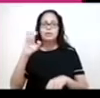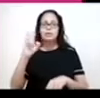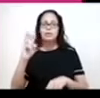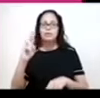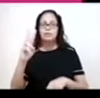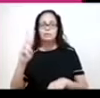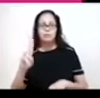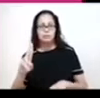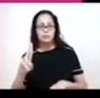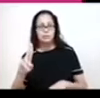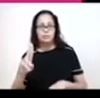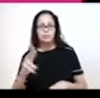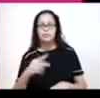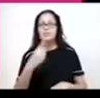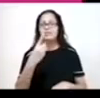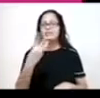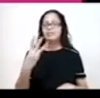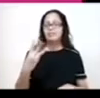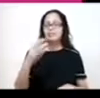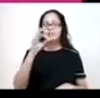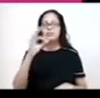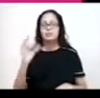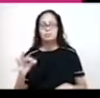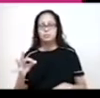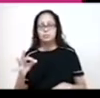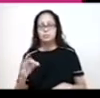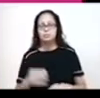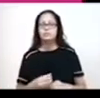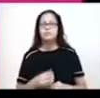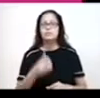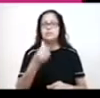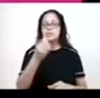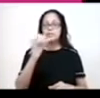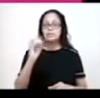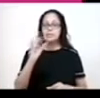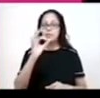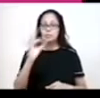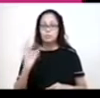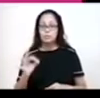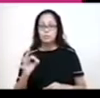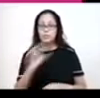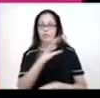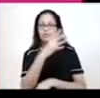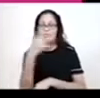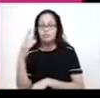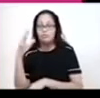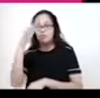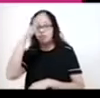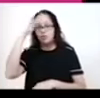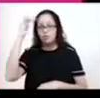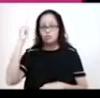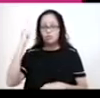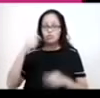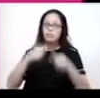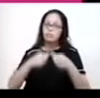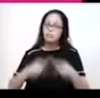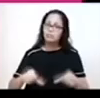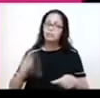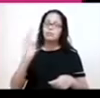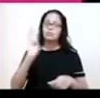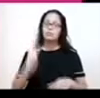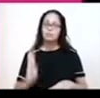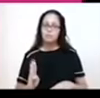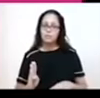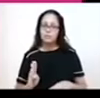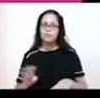da composição da floresta amazônica. 60% dela está no Brasil, 13% no Peru. E ela também tem partes menores em outros países,